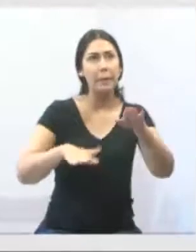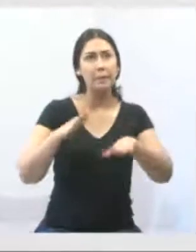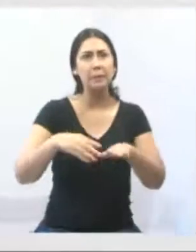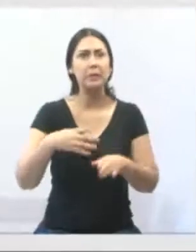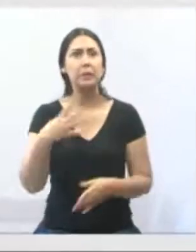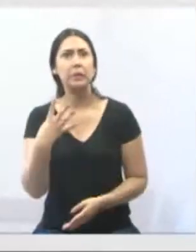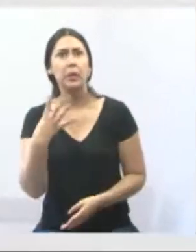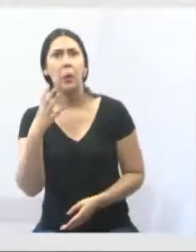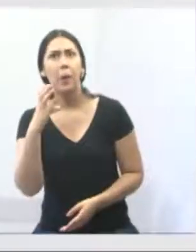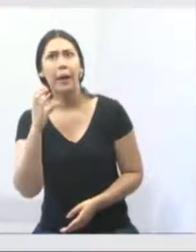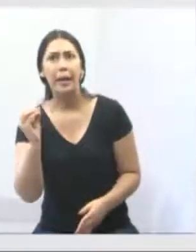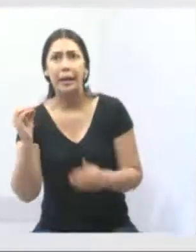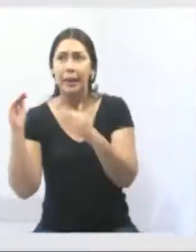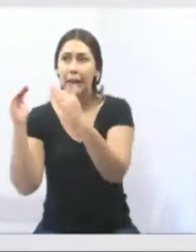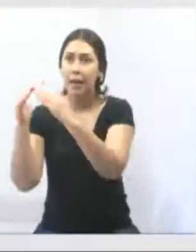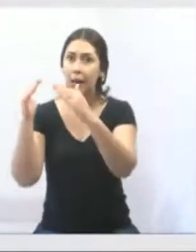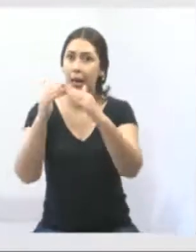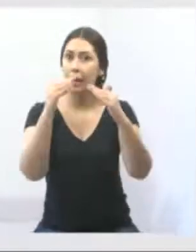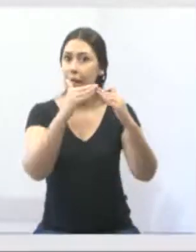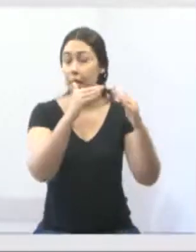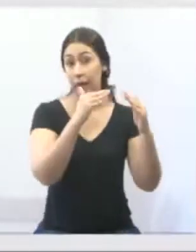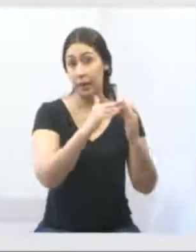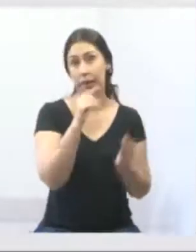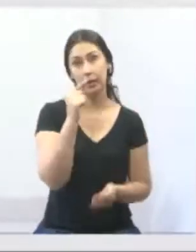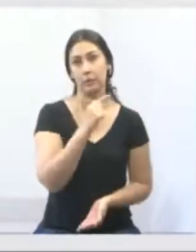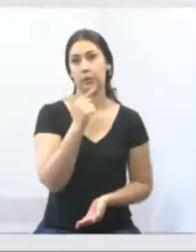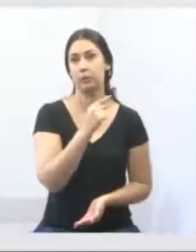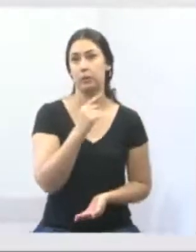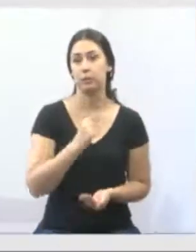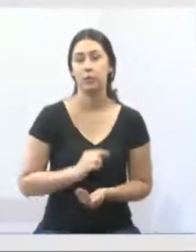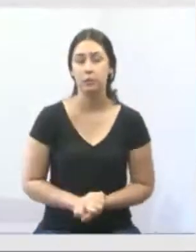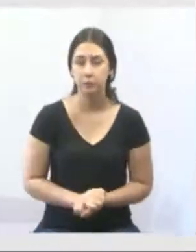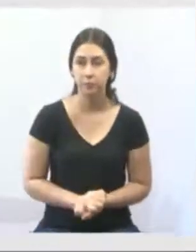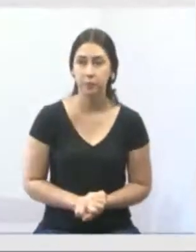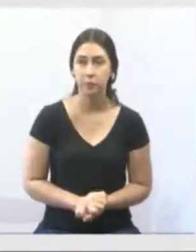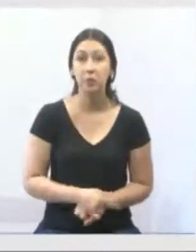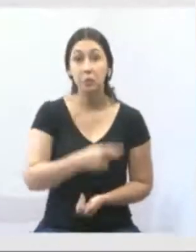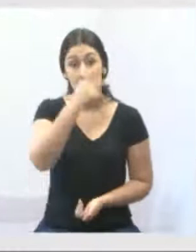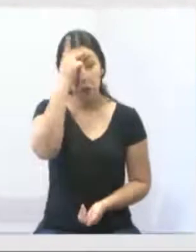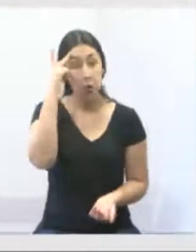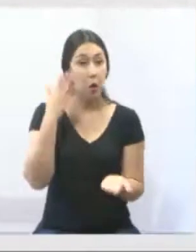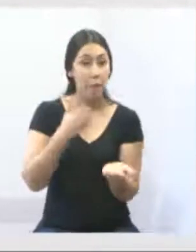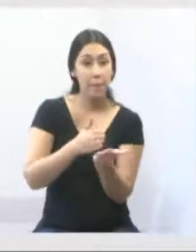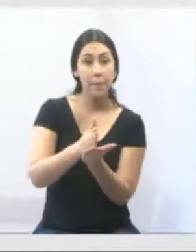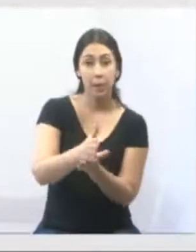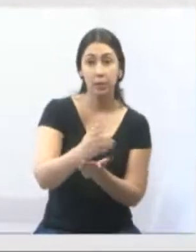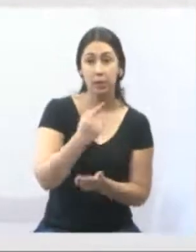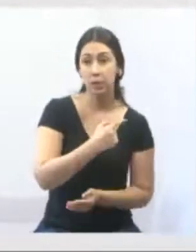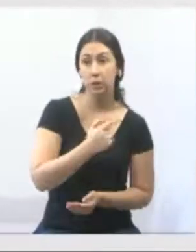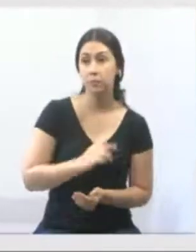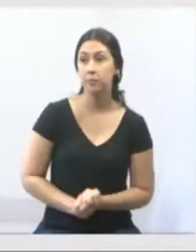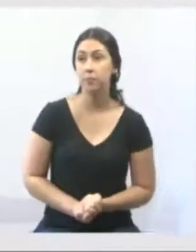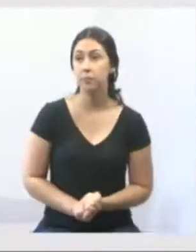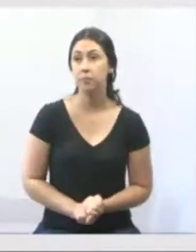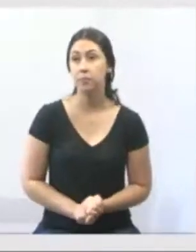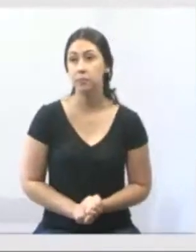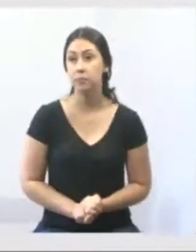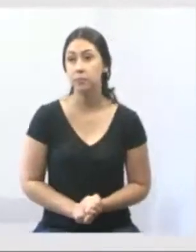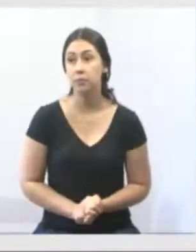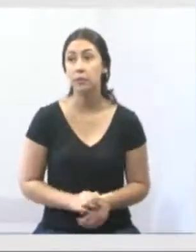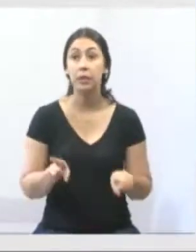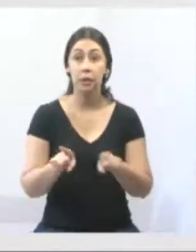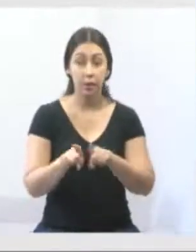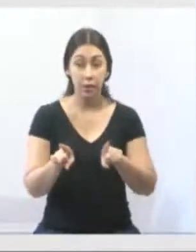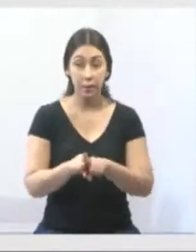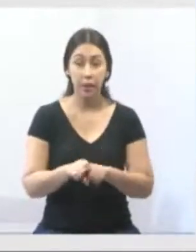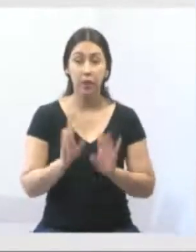40 residências que passam, as pessoas passam por esse Mata Burro. E também